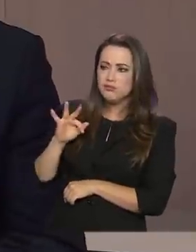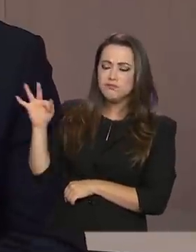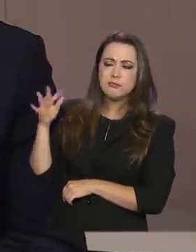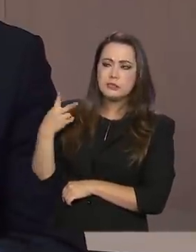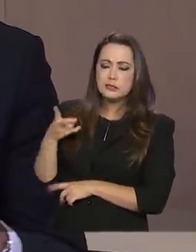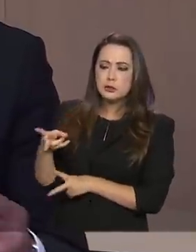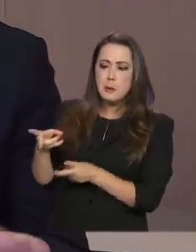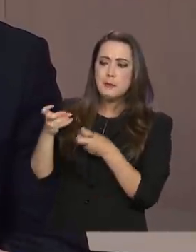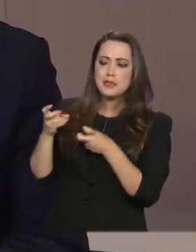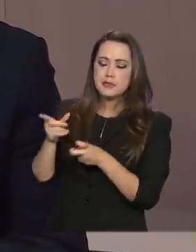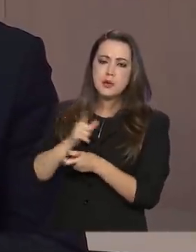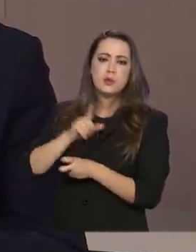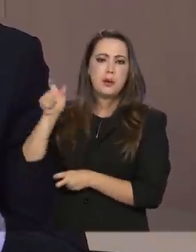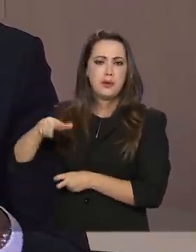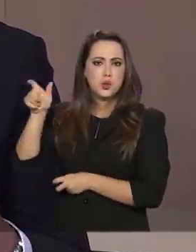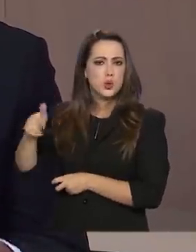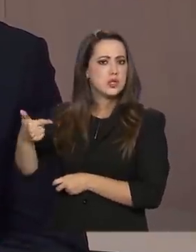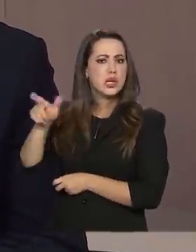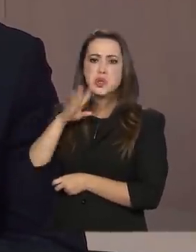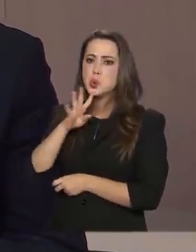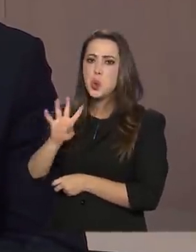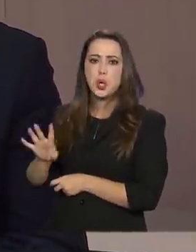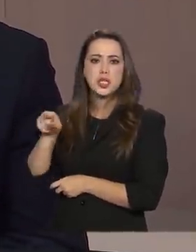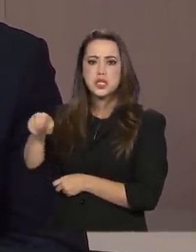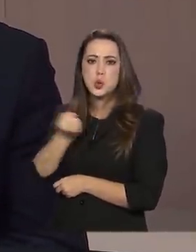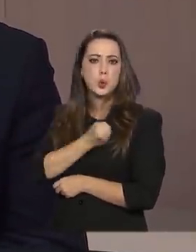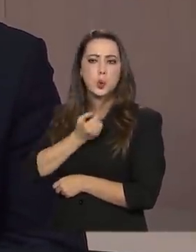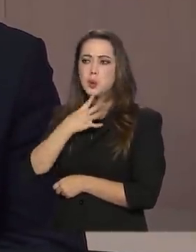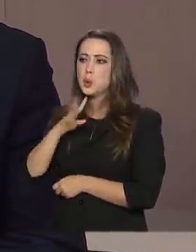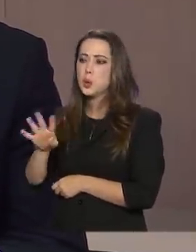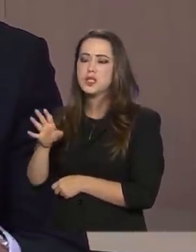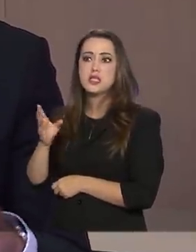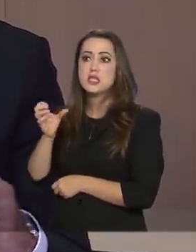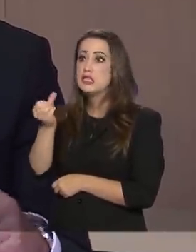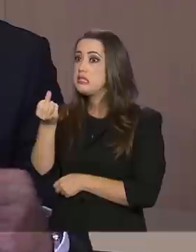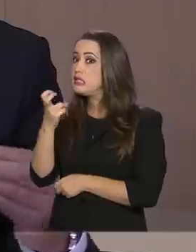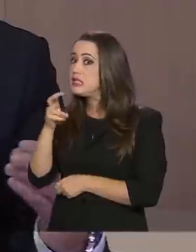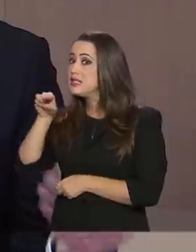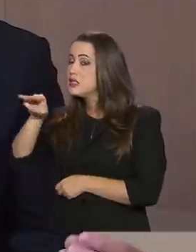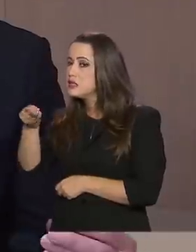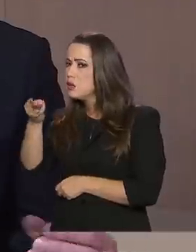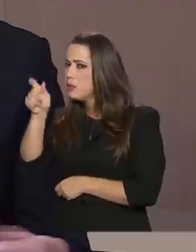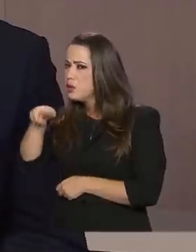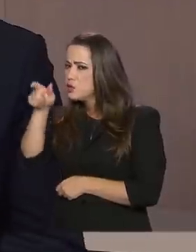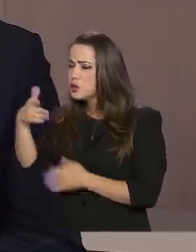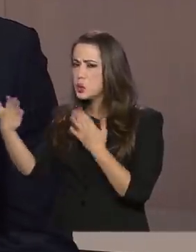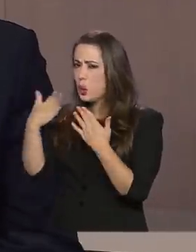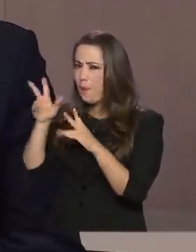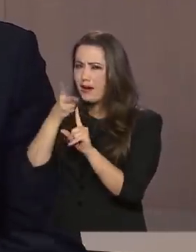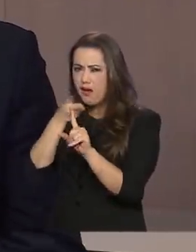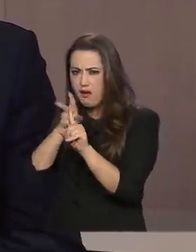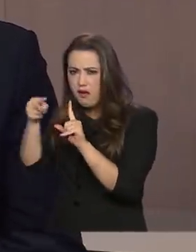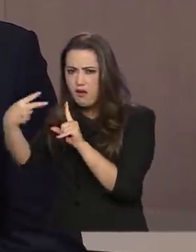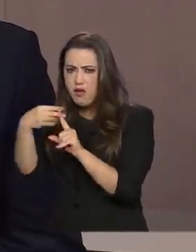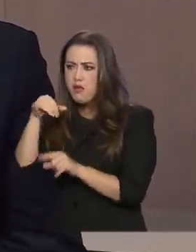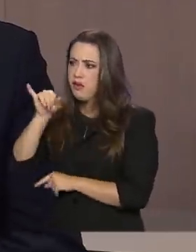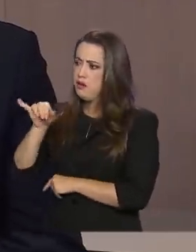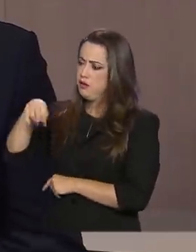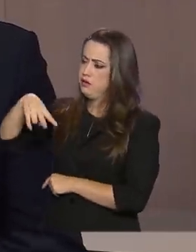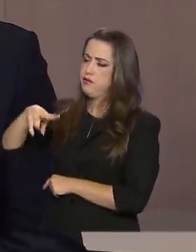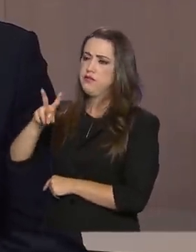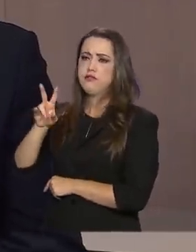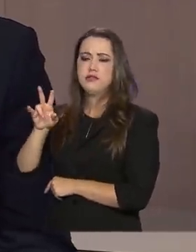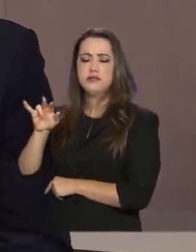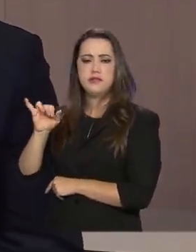invisíveis. Eu vi muitas vezes o governo se referir a essas pessoas como estando invisíveis na sociedade e agora a sociedade